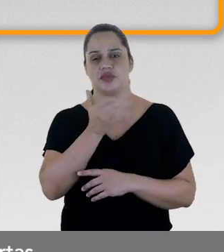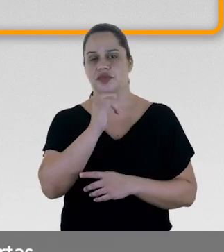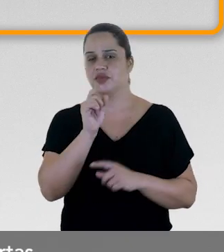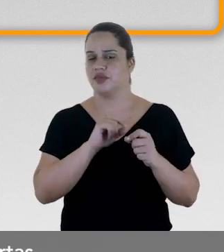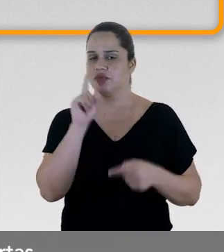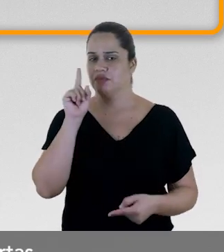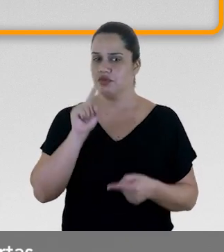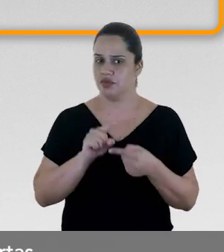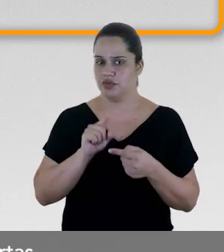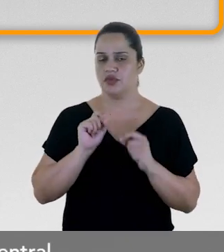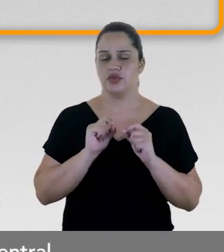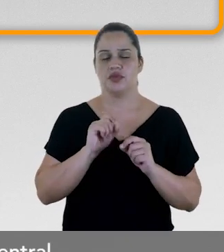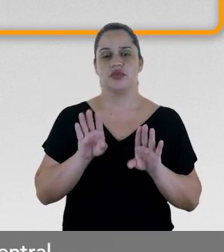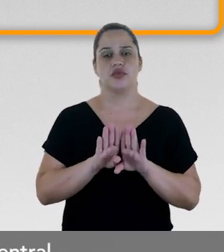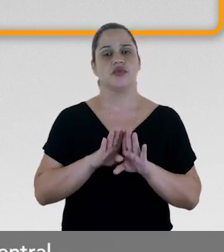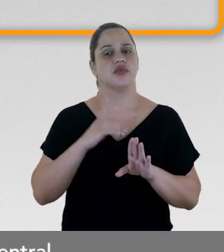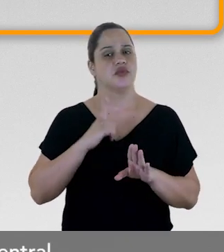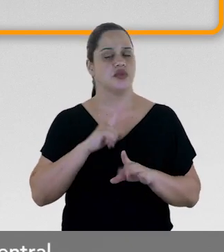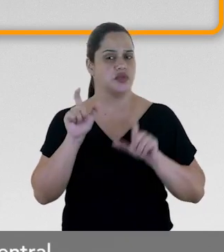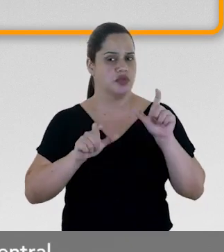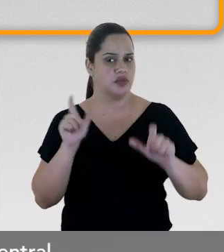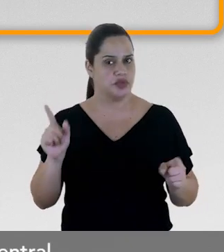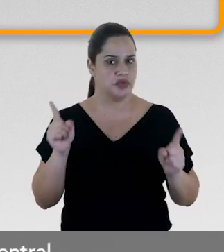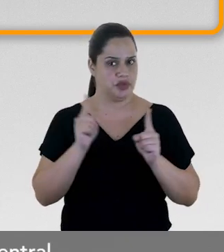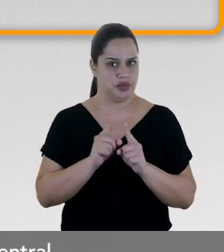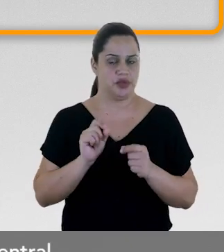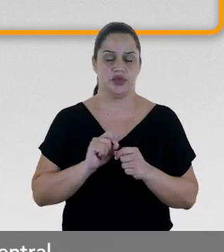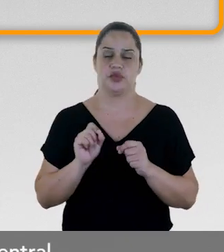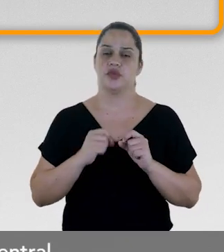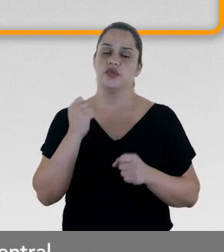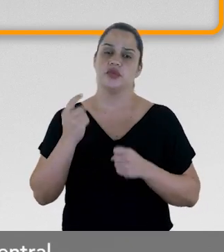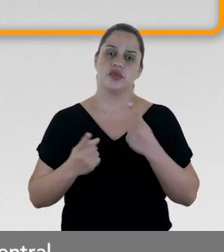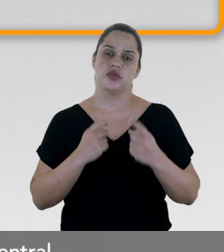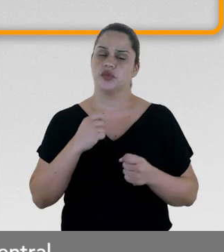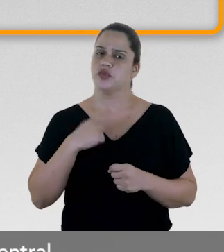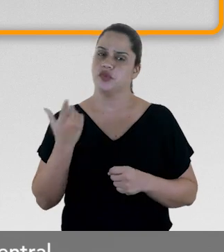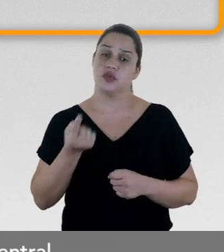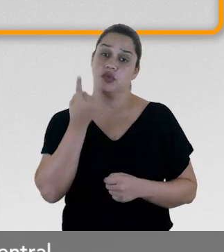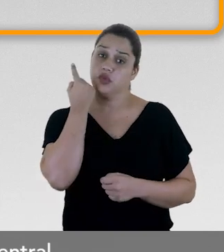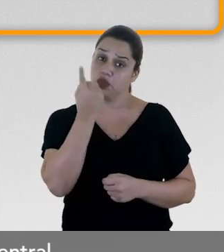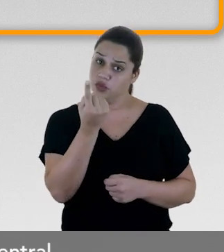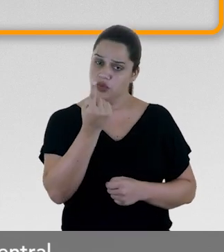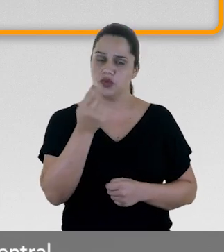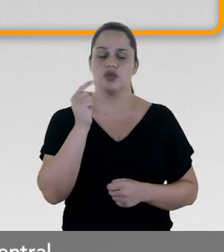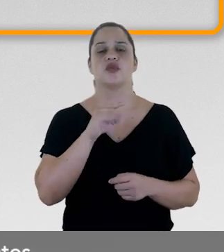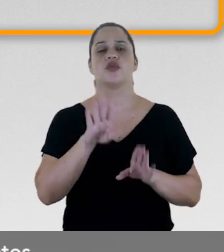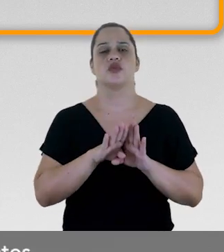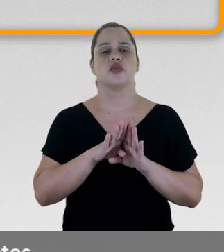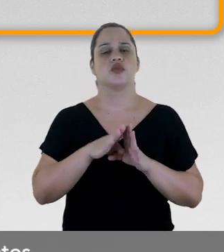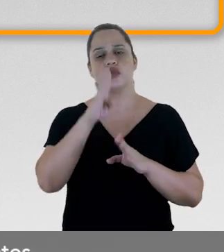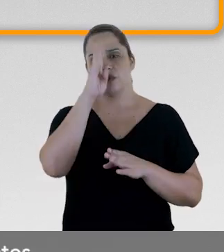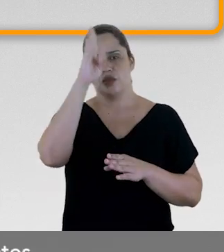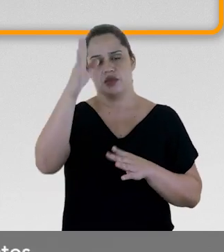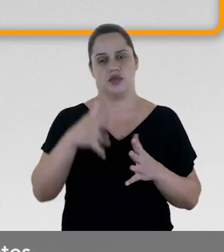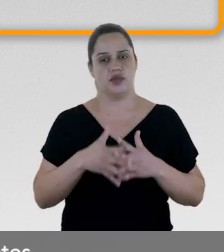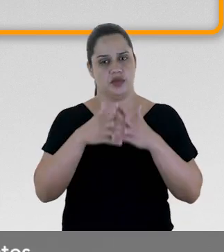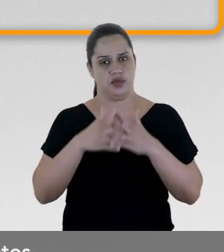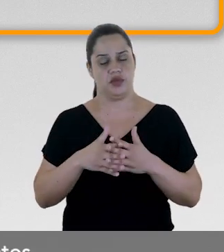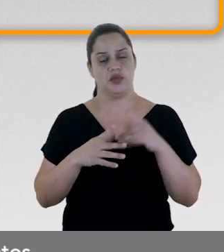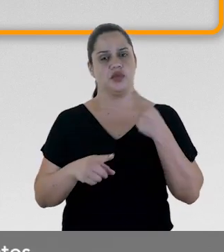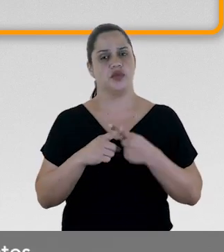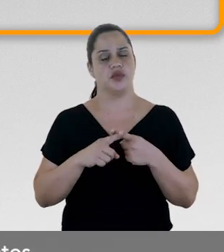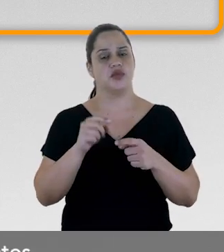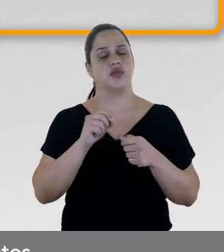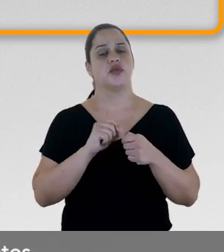narrativas curtas, com poucos personagens e apenas um conflito central. Por isso, elas podem ser